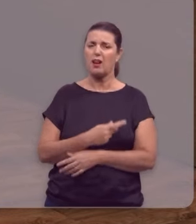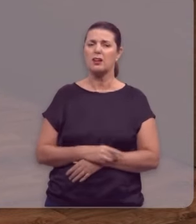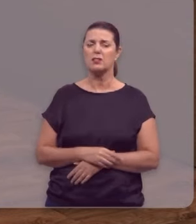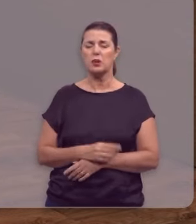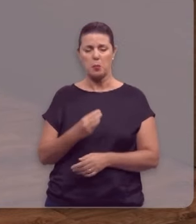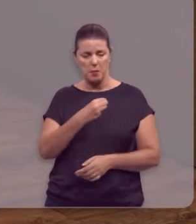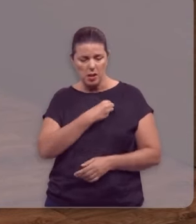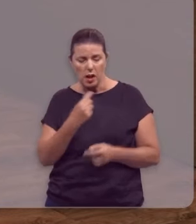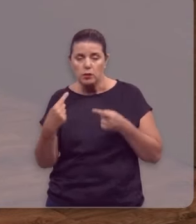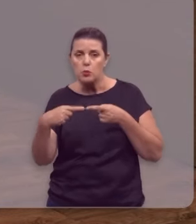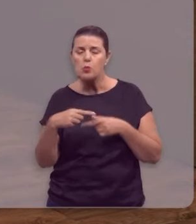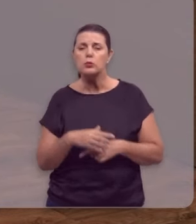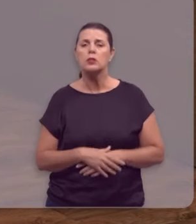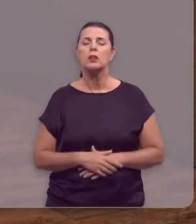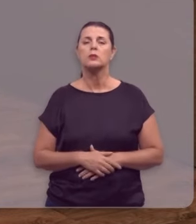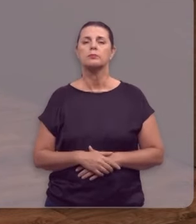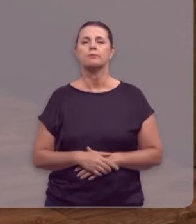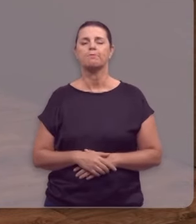peque contra você.